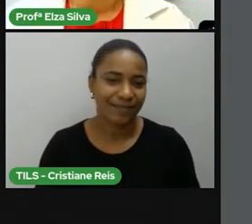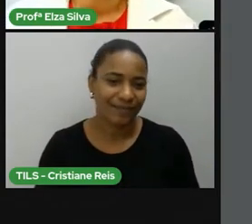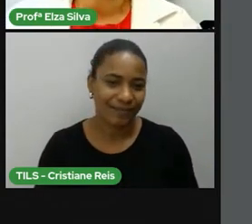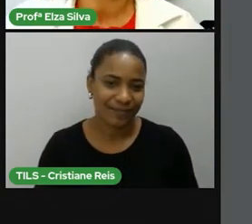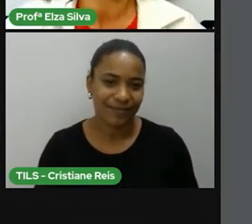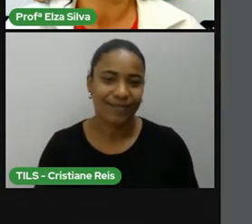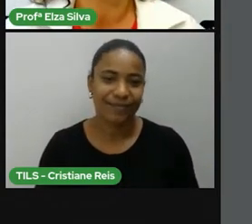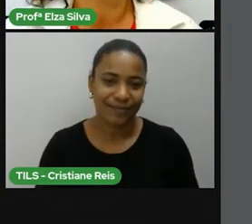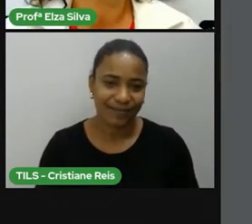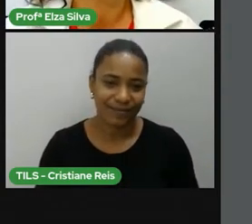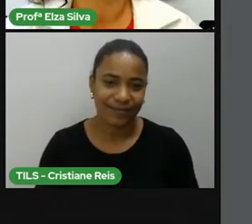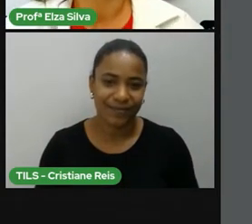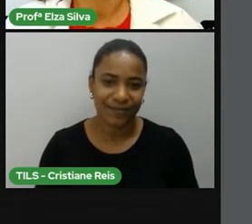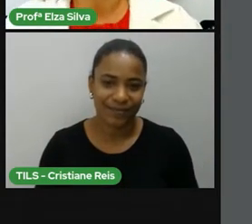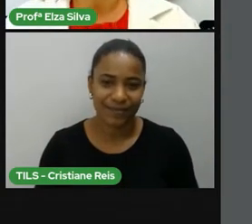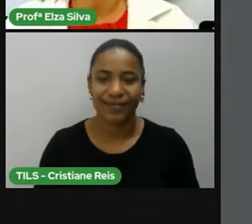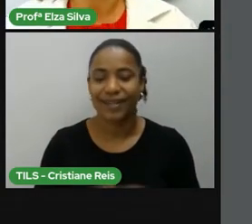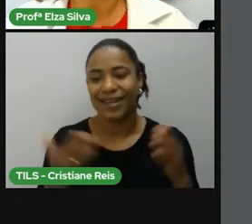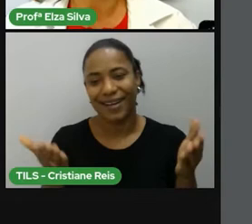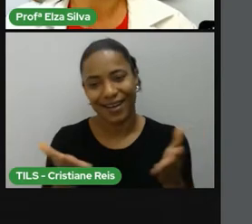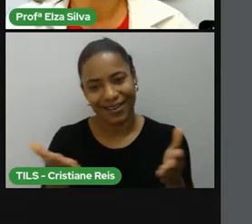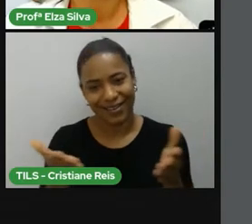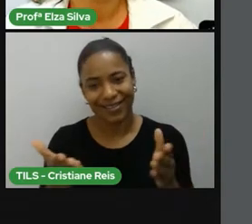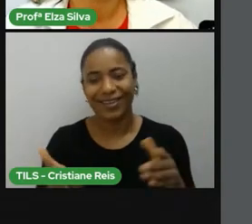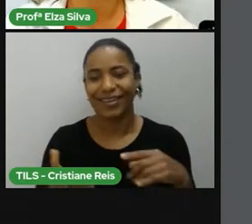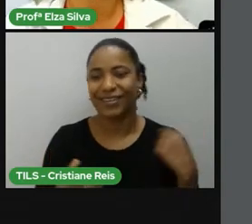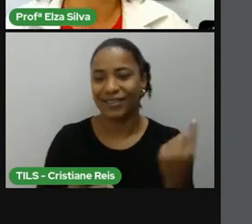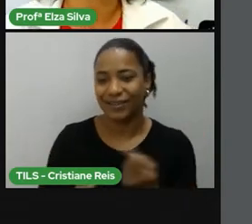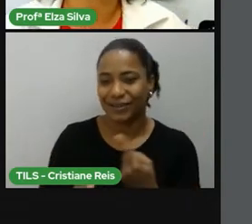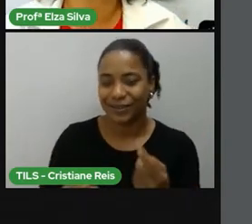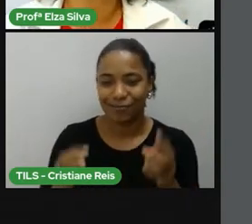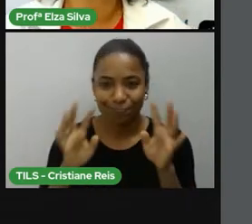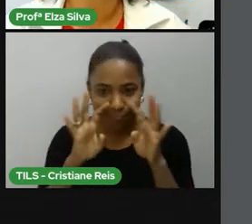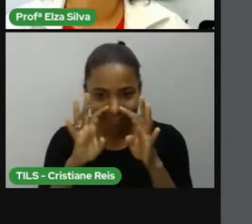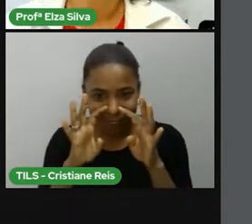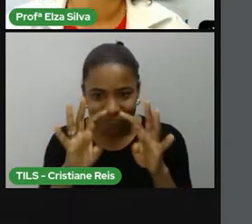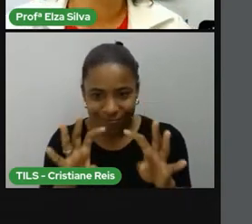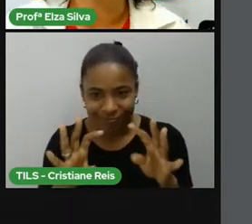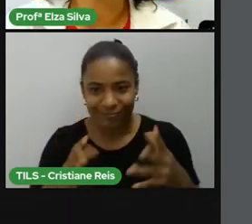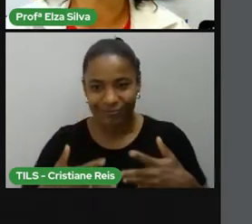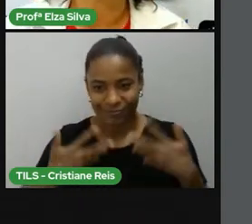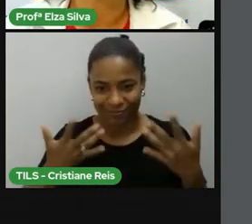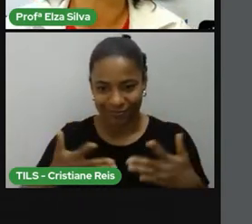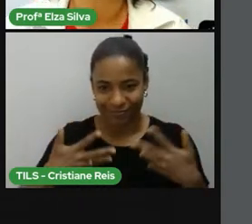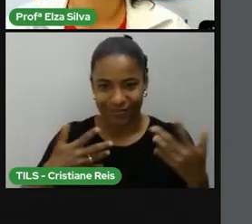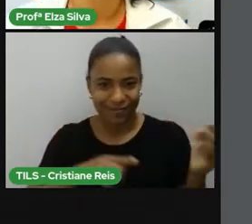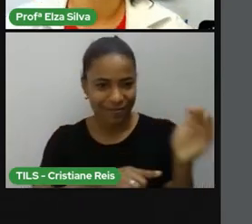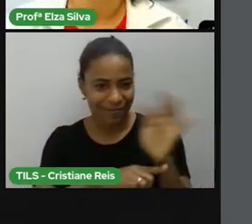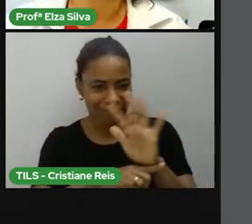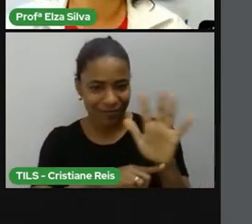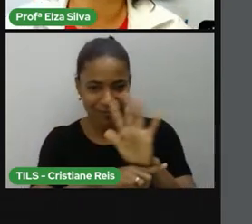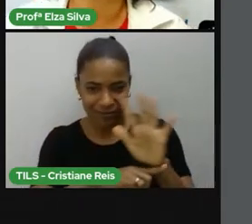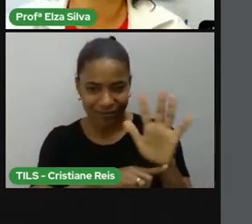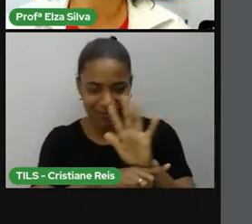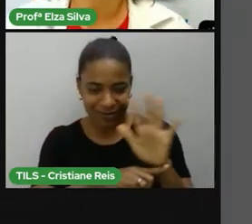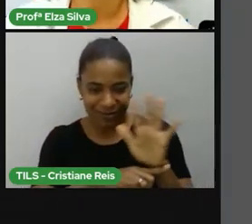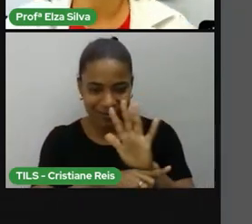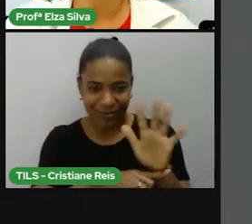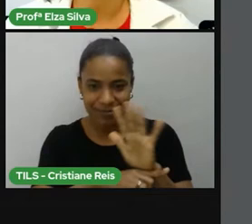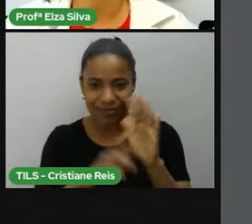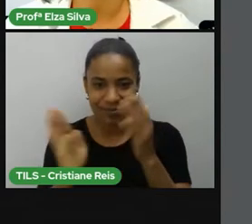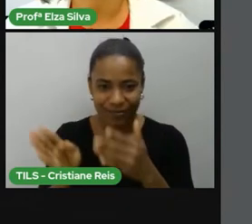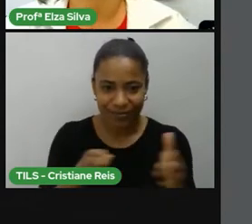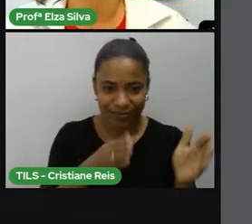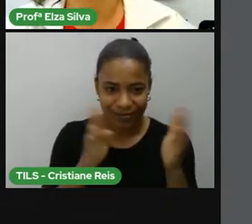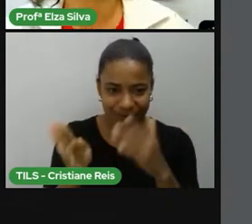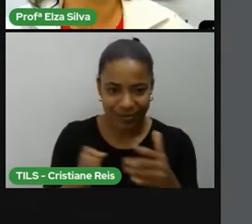É a hora de nos divertirmos assistindo um filme. Um vídeo que